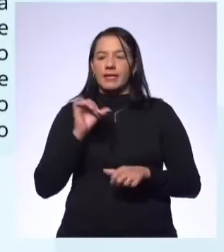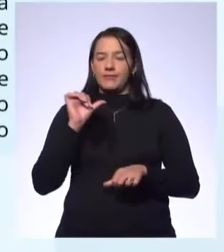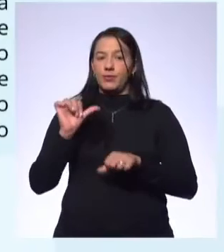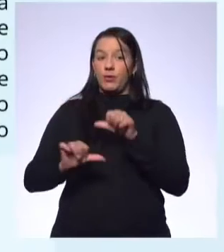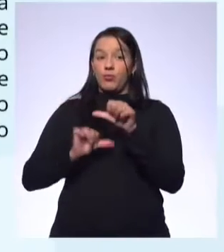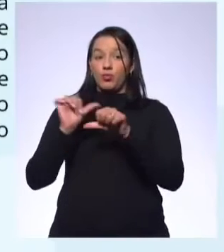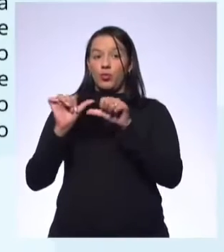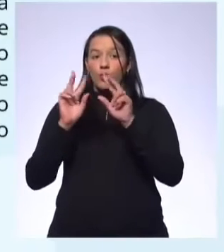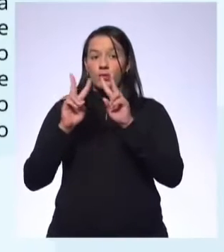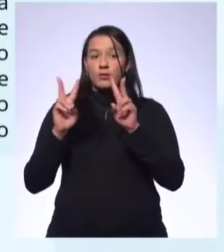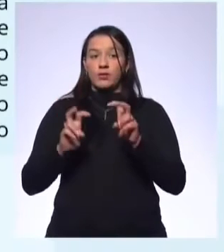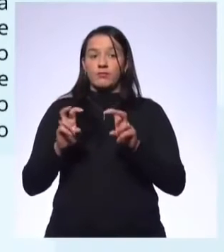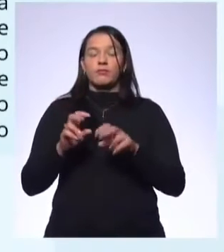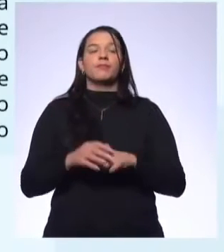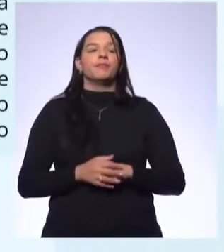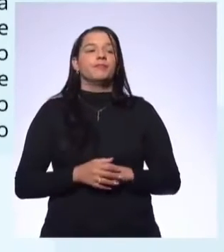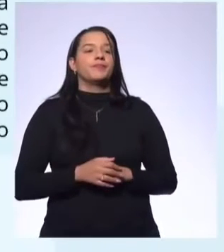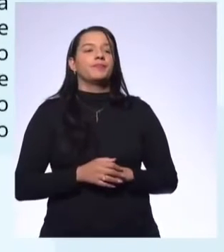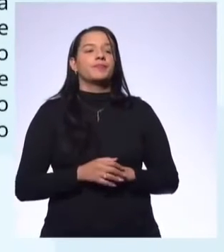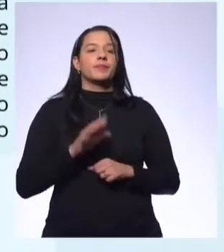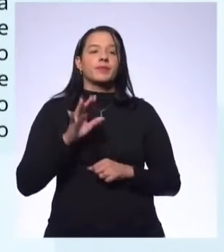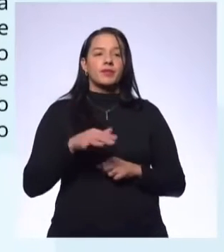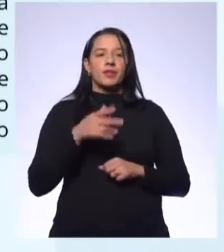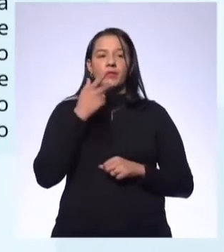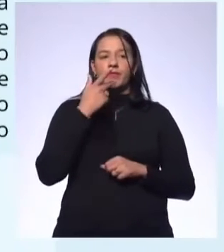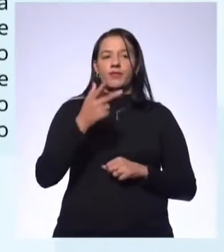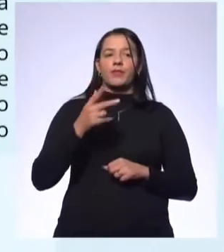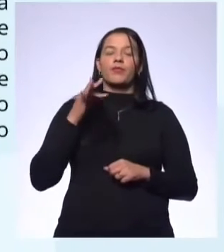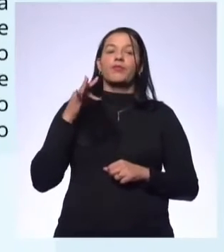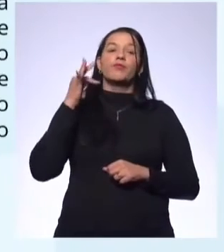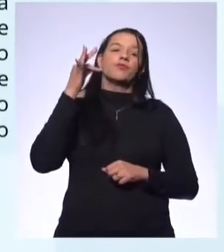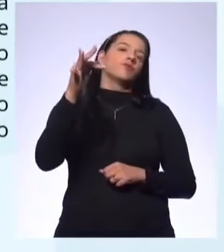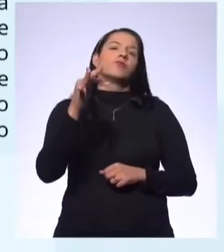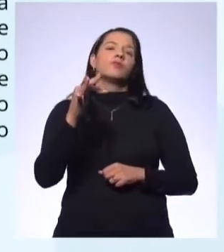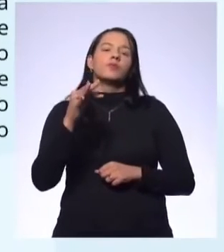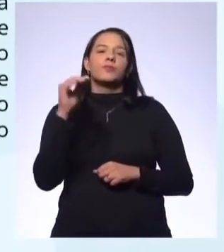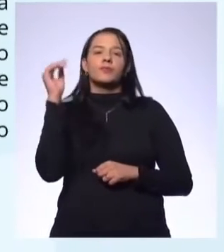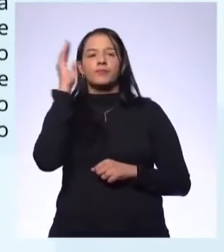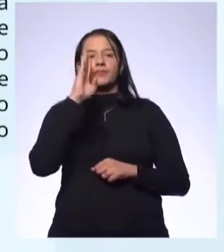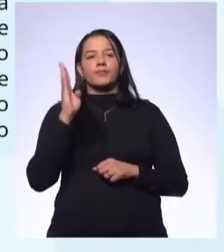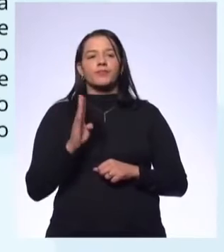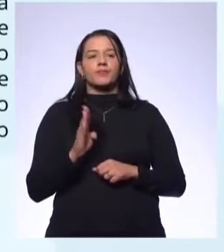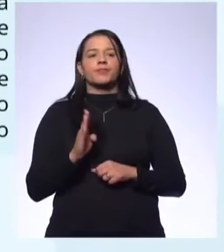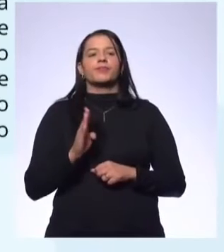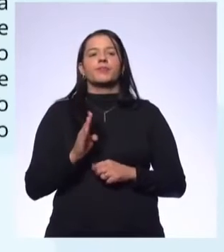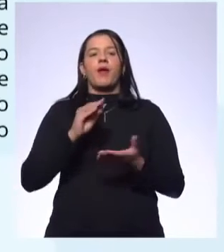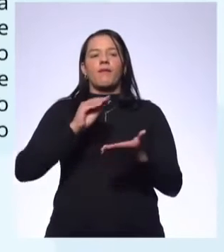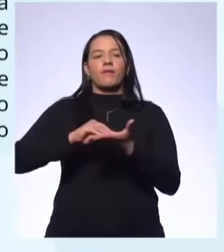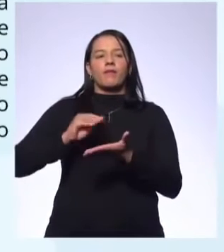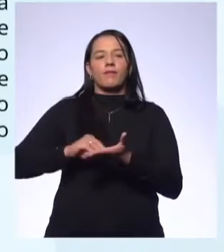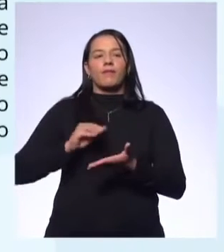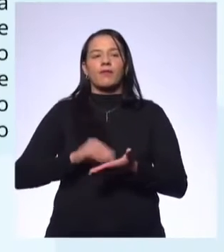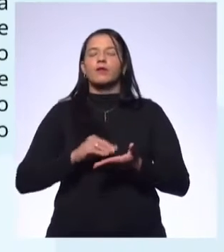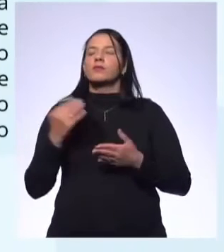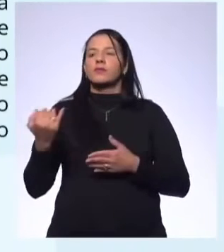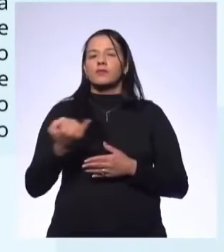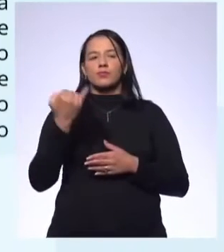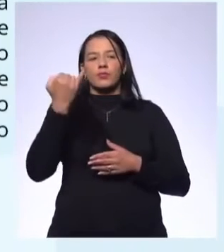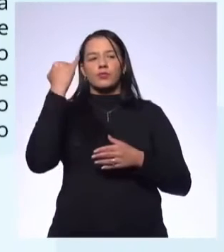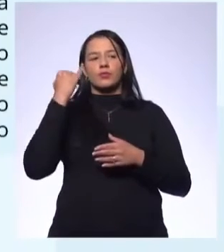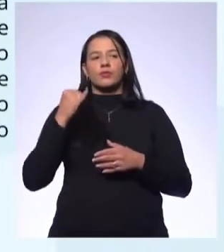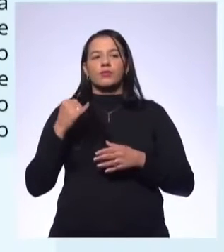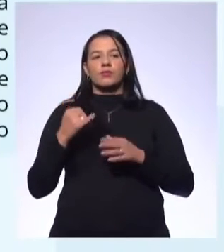de assunto, né? Olha lá. O futuro há de cobrar do Brasil e a falta de importância